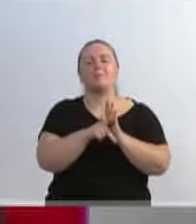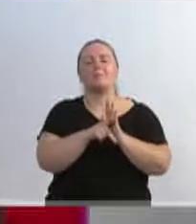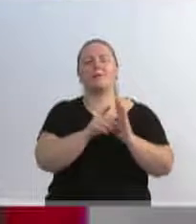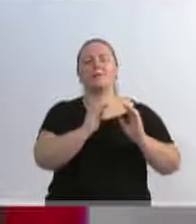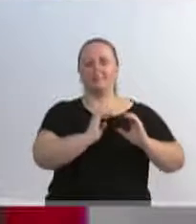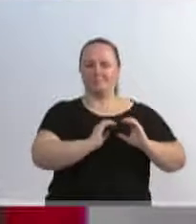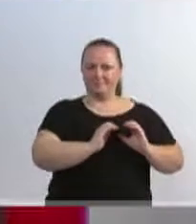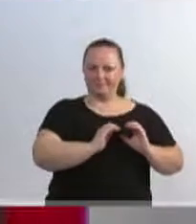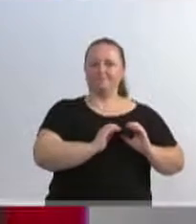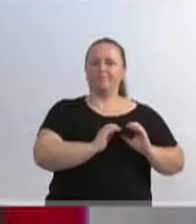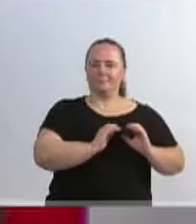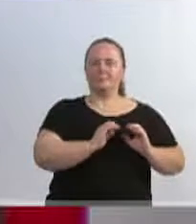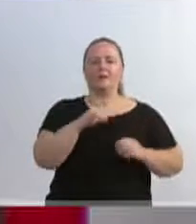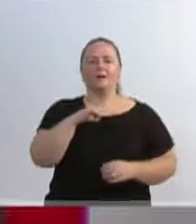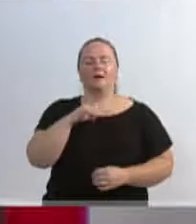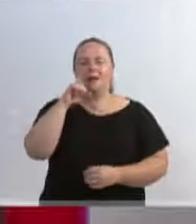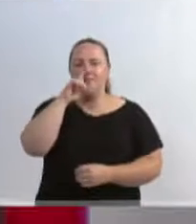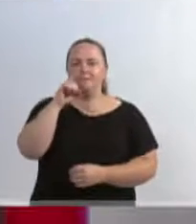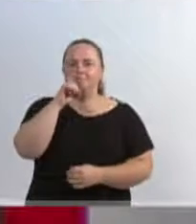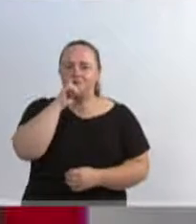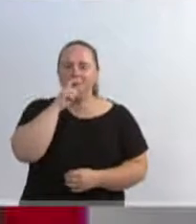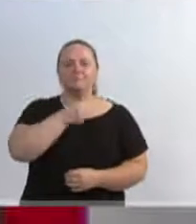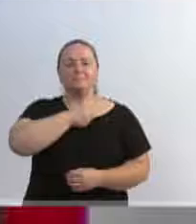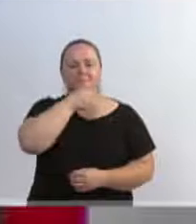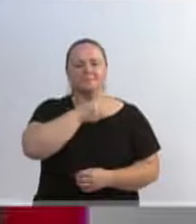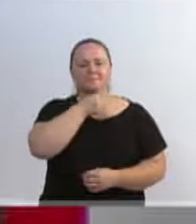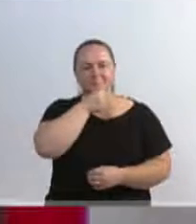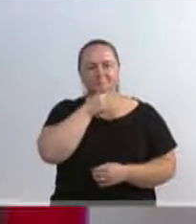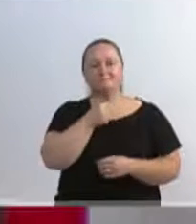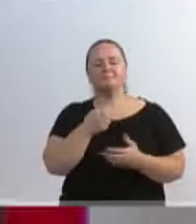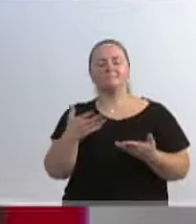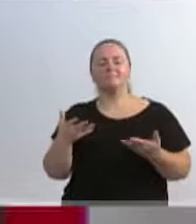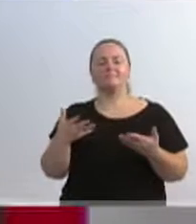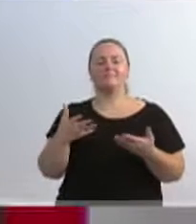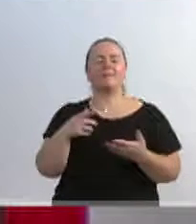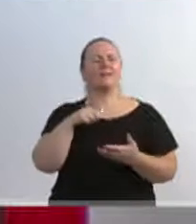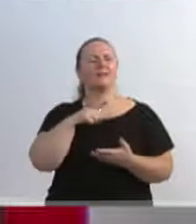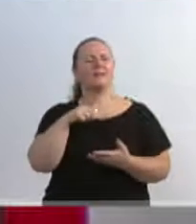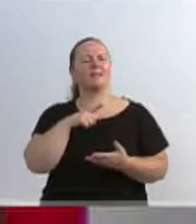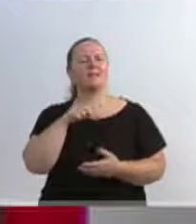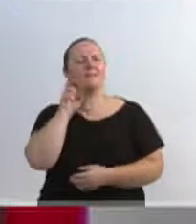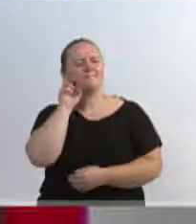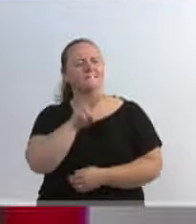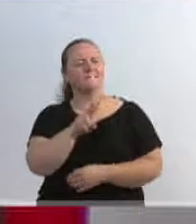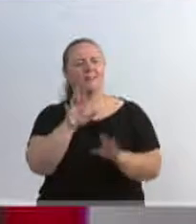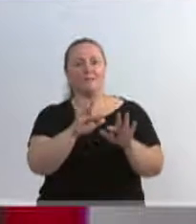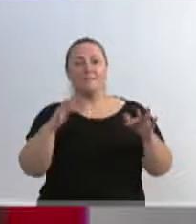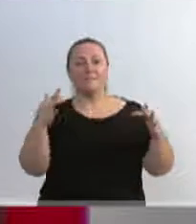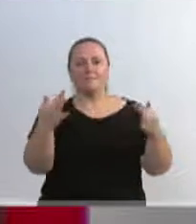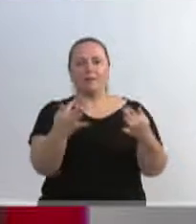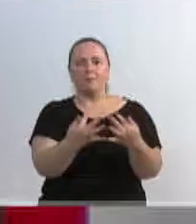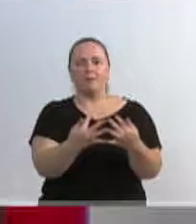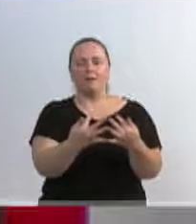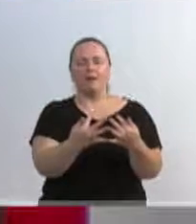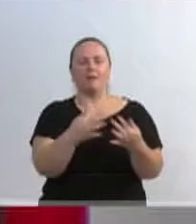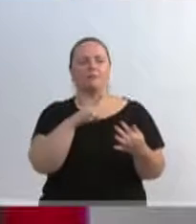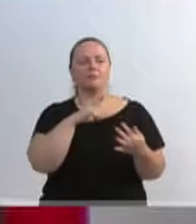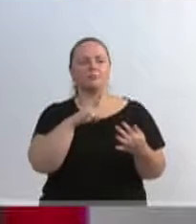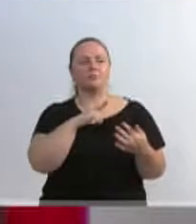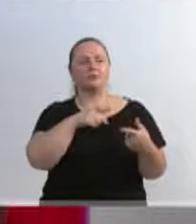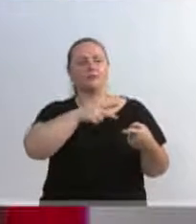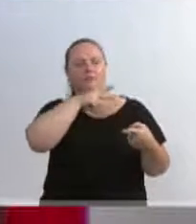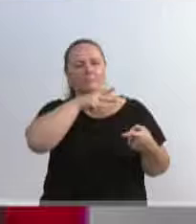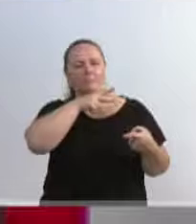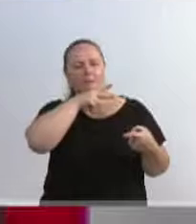dos pais e avós, encontro de gerações, inclusive vi lá uma família com quatro gerações, com certeza uma